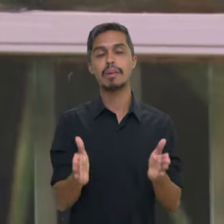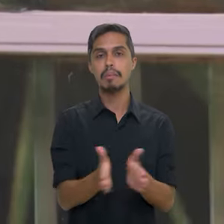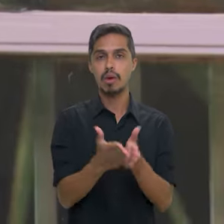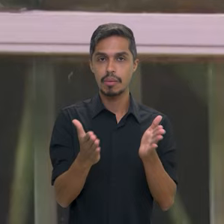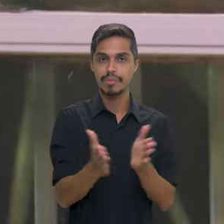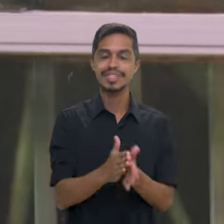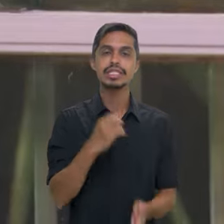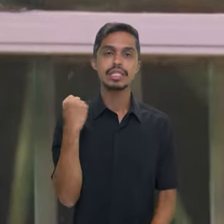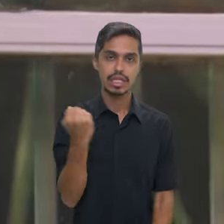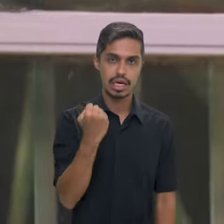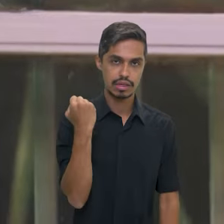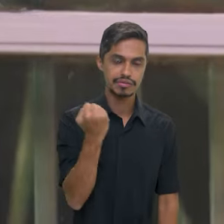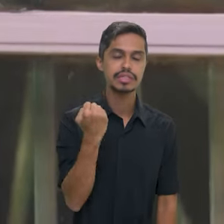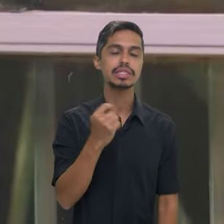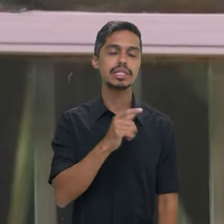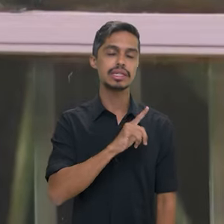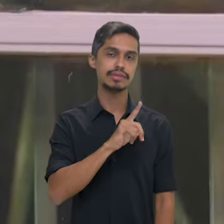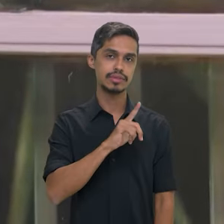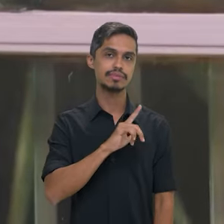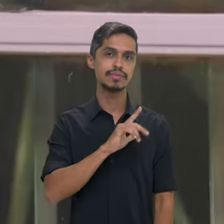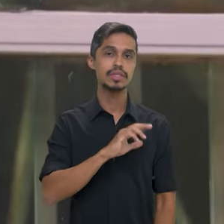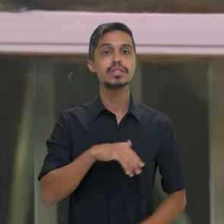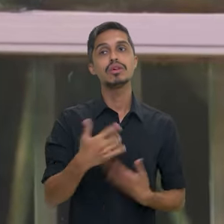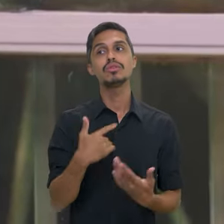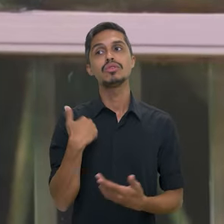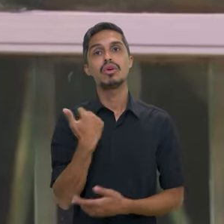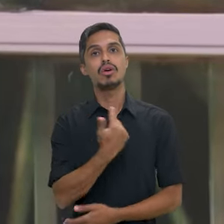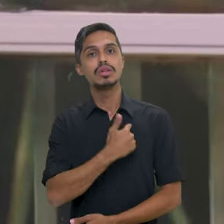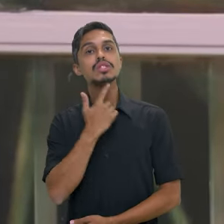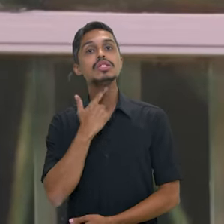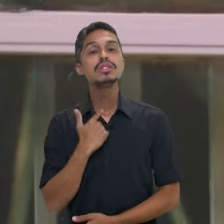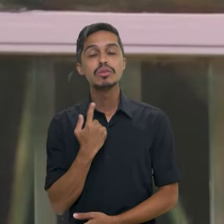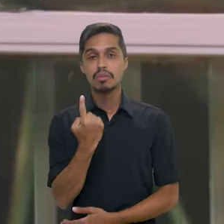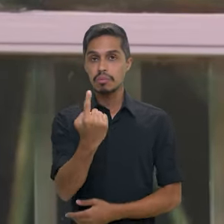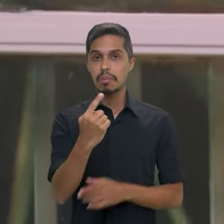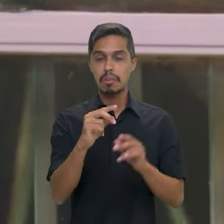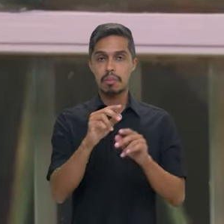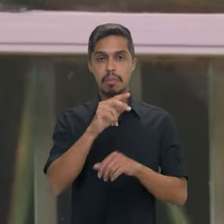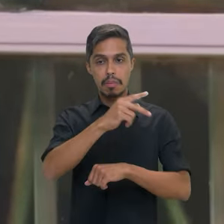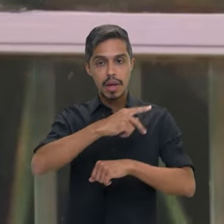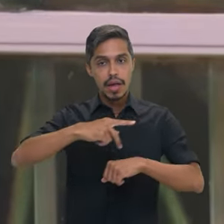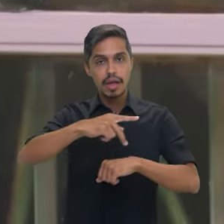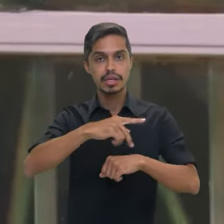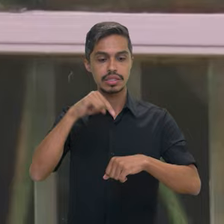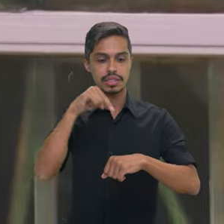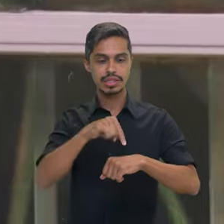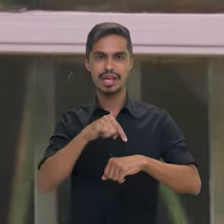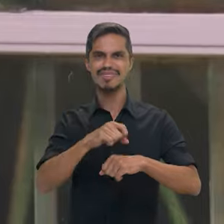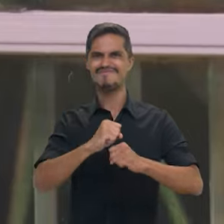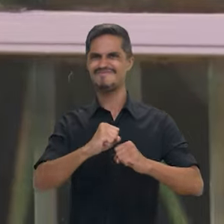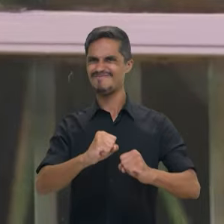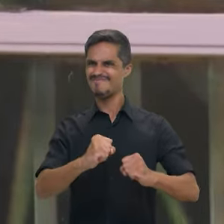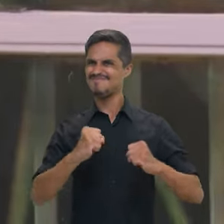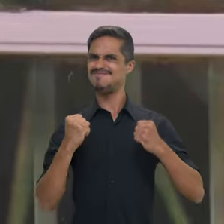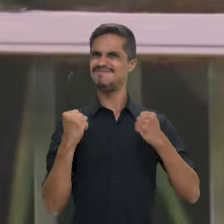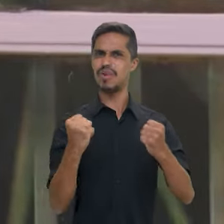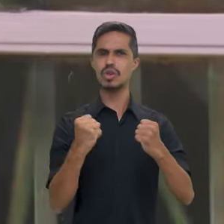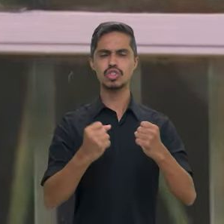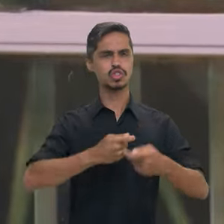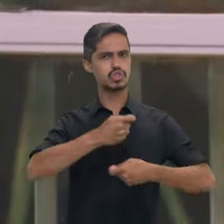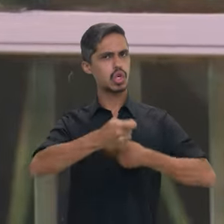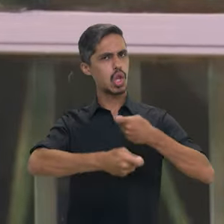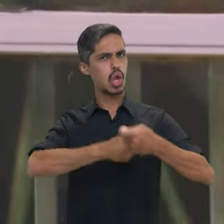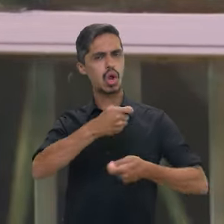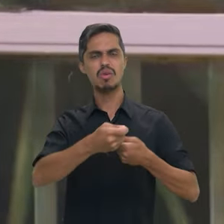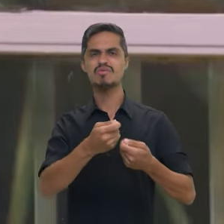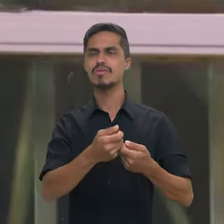da pobreza e da extrema pobreza. O que que desejamos? Um país que é uma das maiores potências